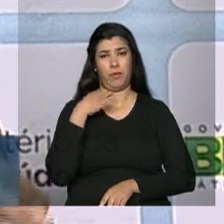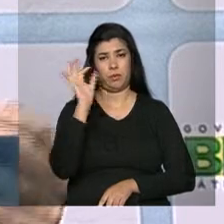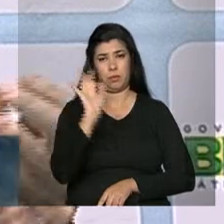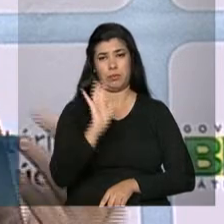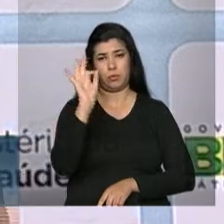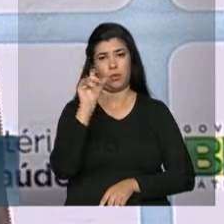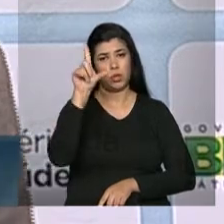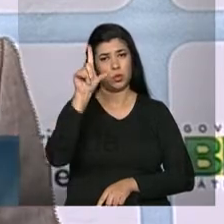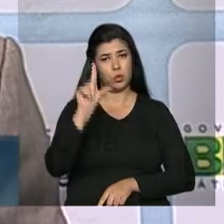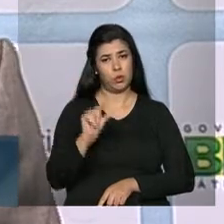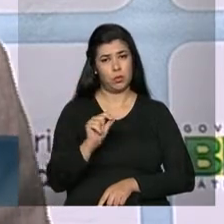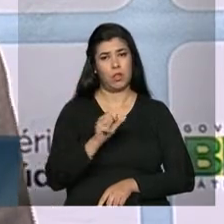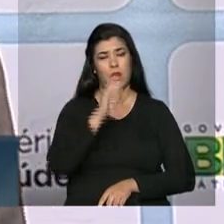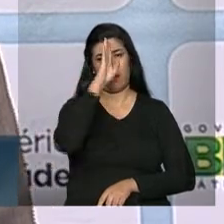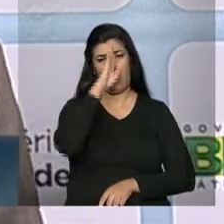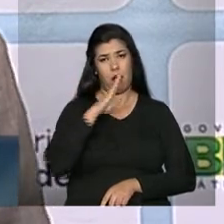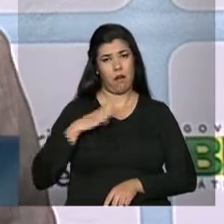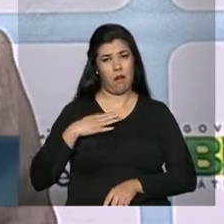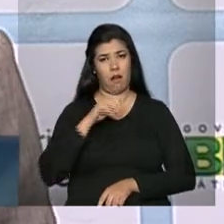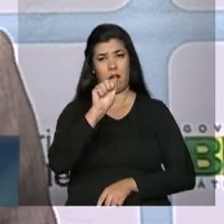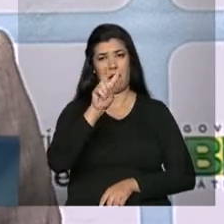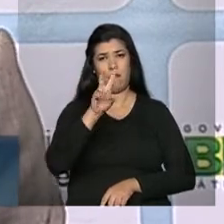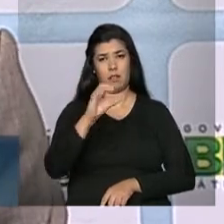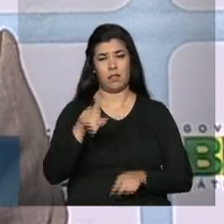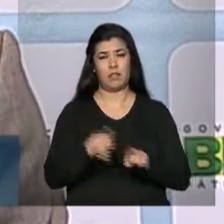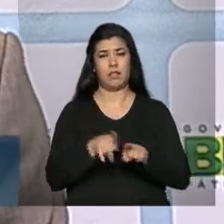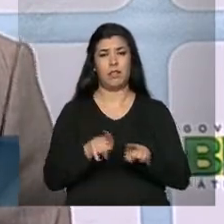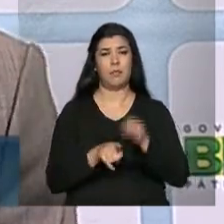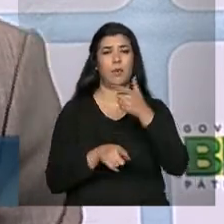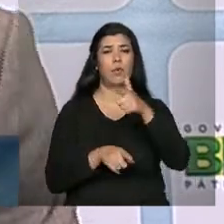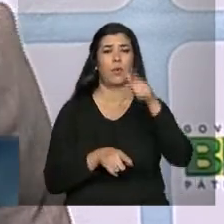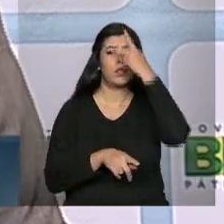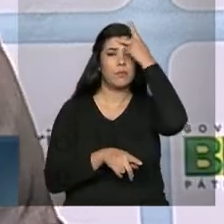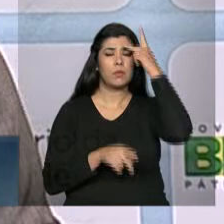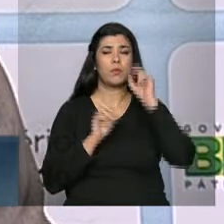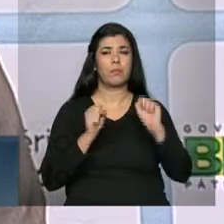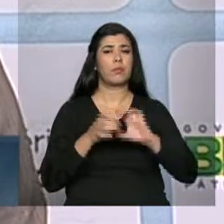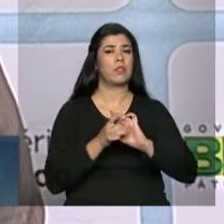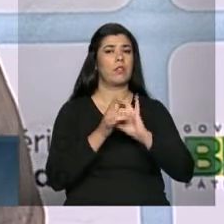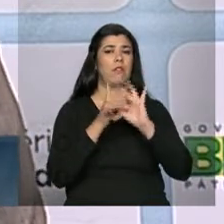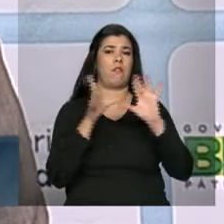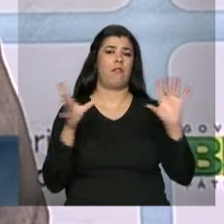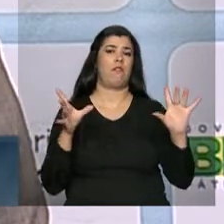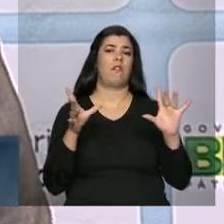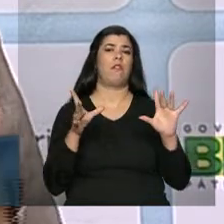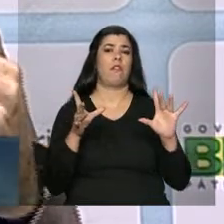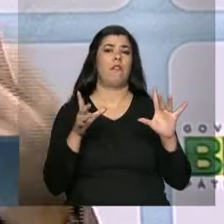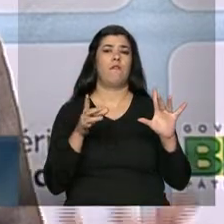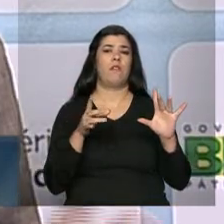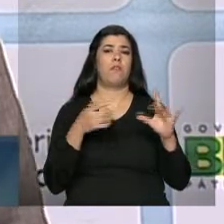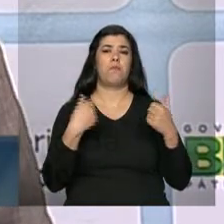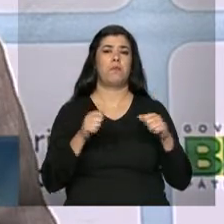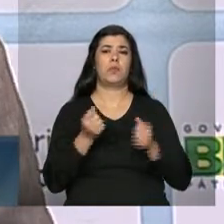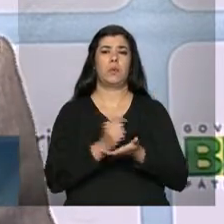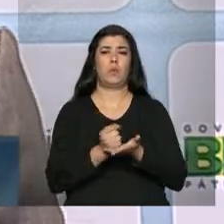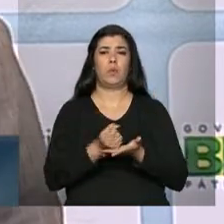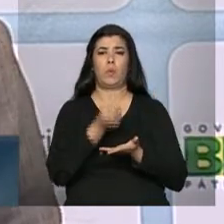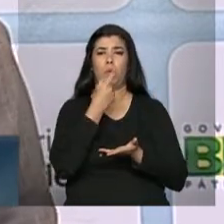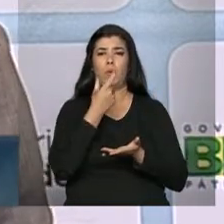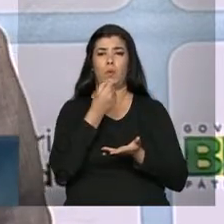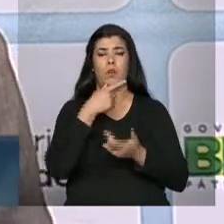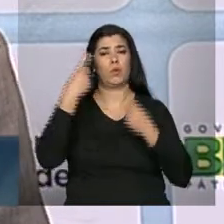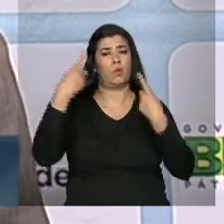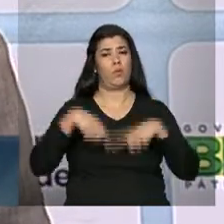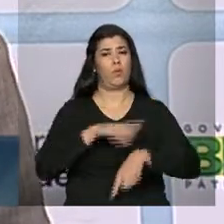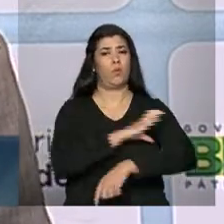mortes por derrame, por infarto, quantas pessoas podem ficar livres da medicação contra a pressão arterial, se tiver, contra